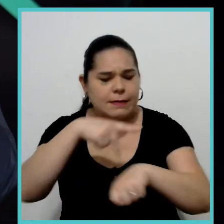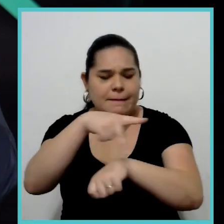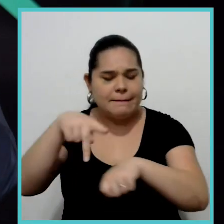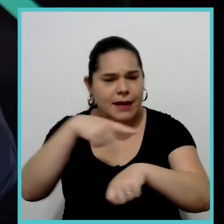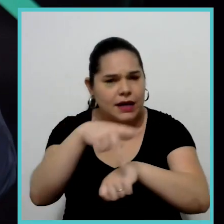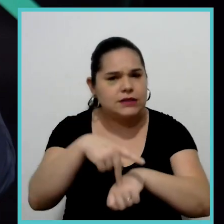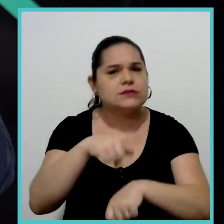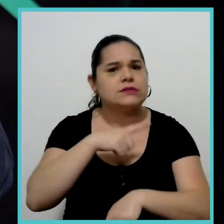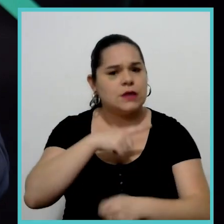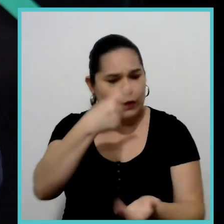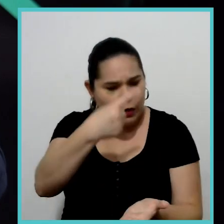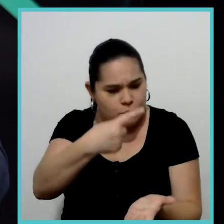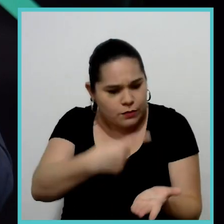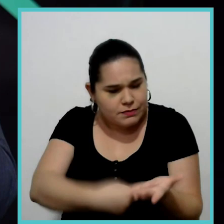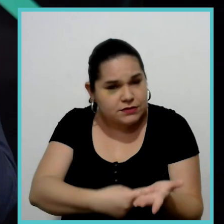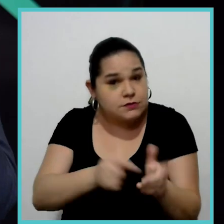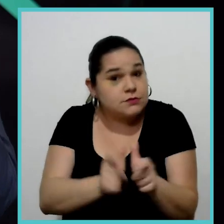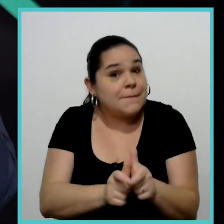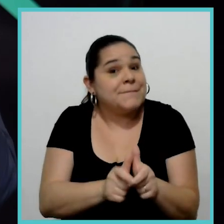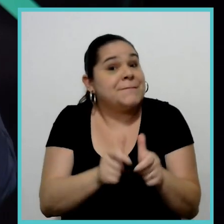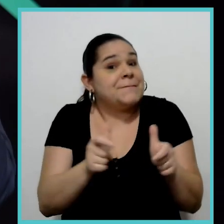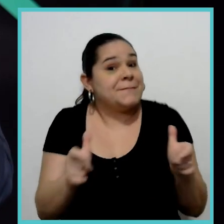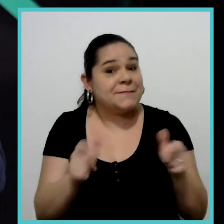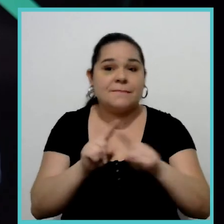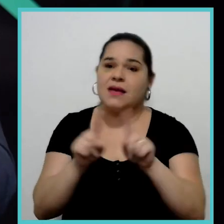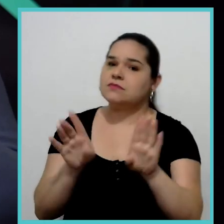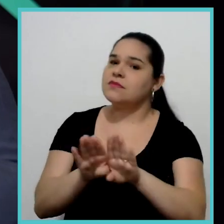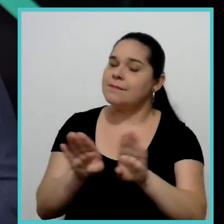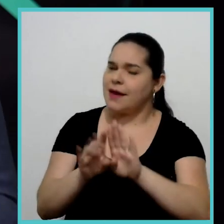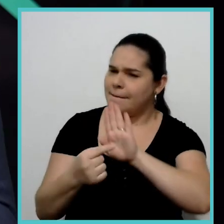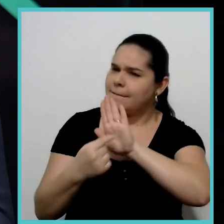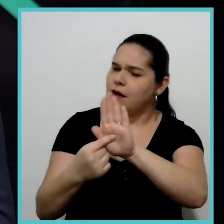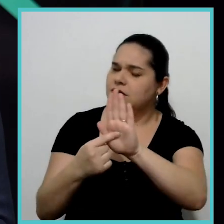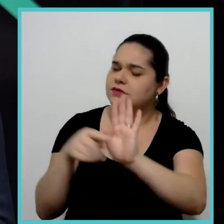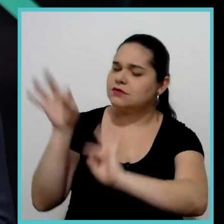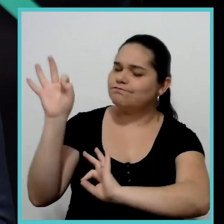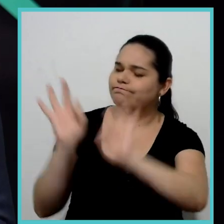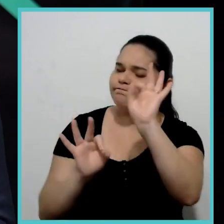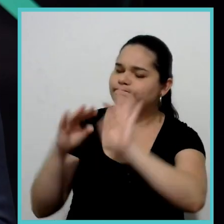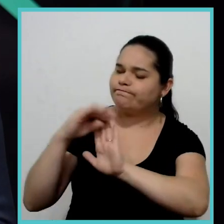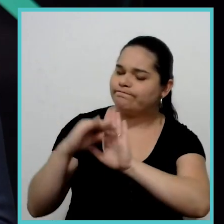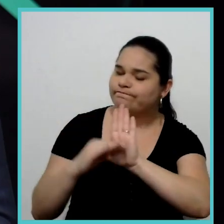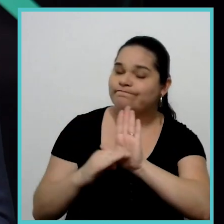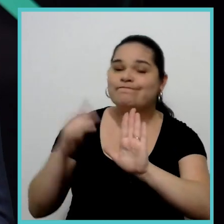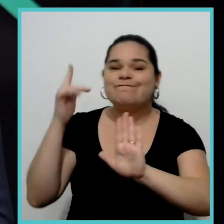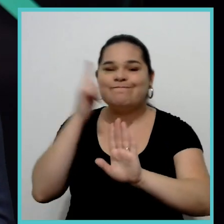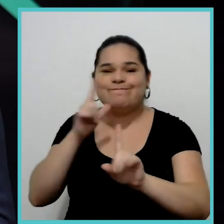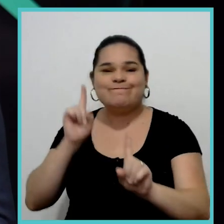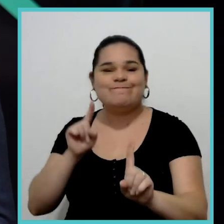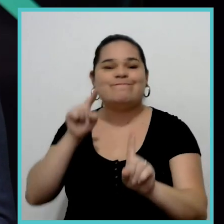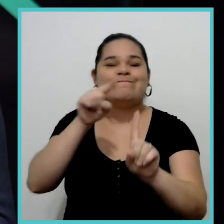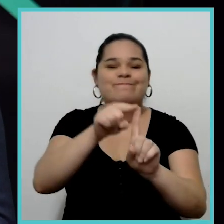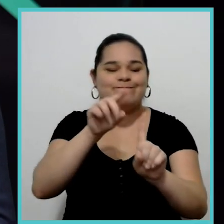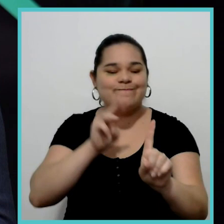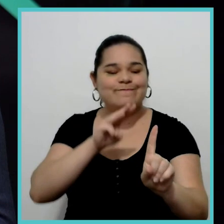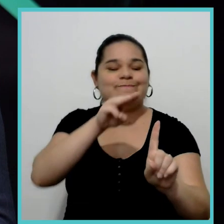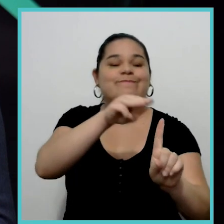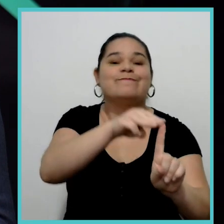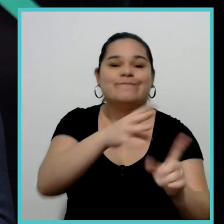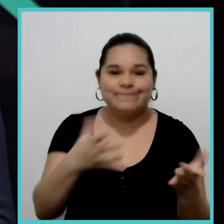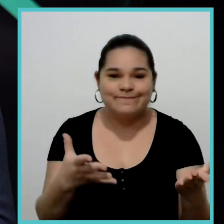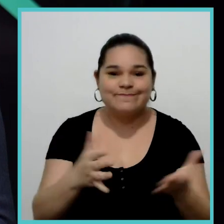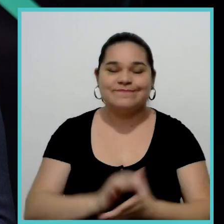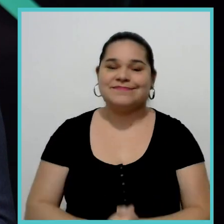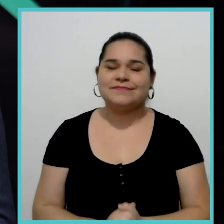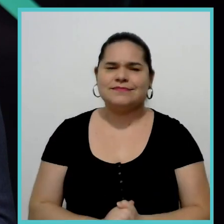os países levem compromissos mais ambiciosos, mas também mostrem os planos para atingir essas metas.